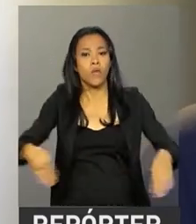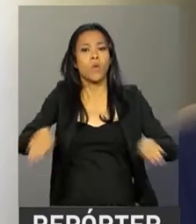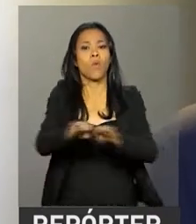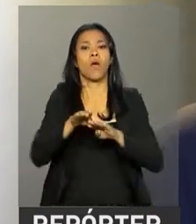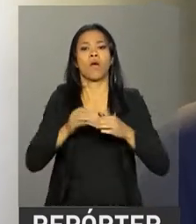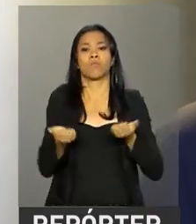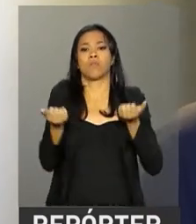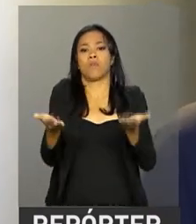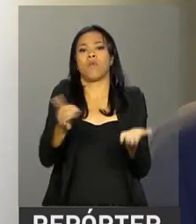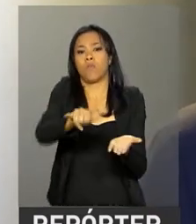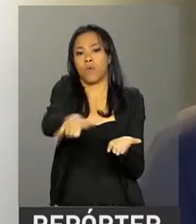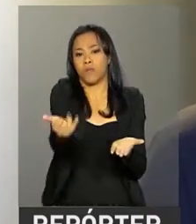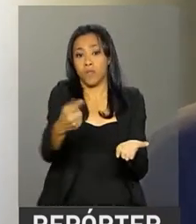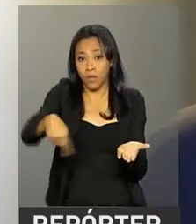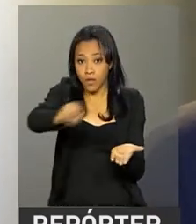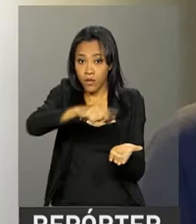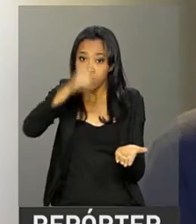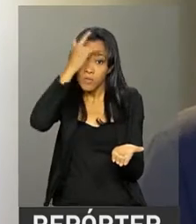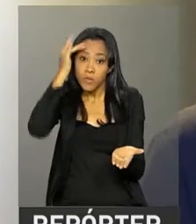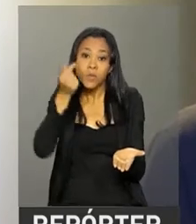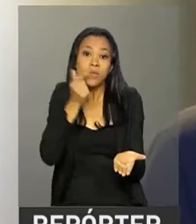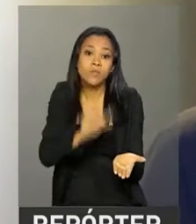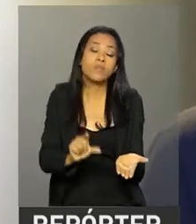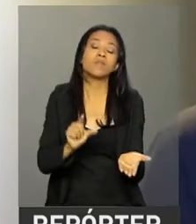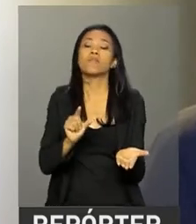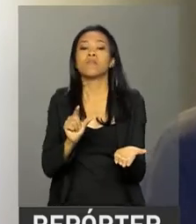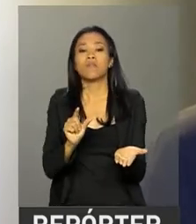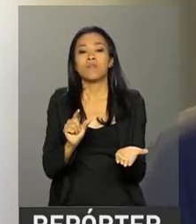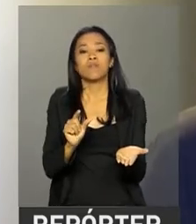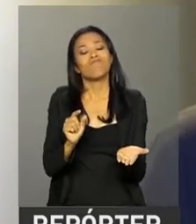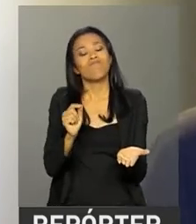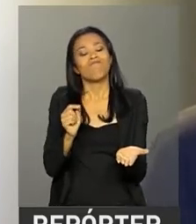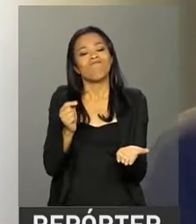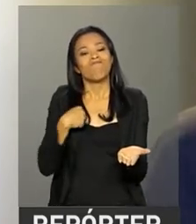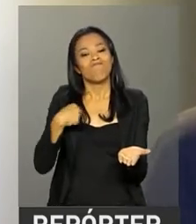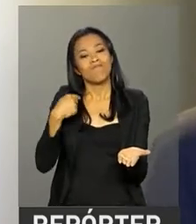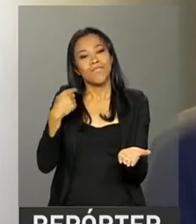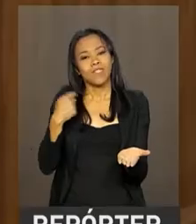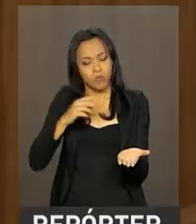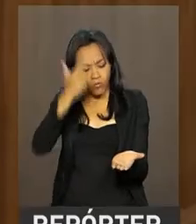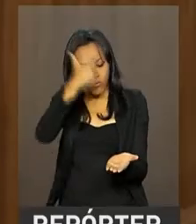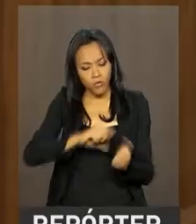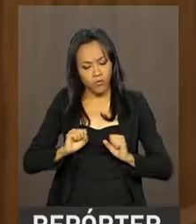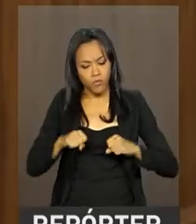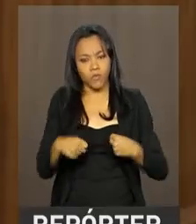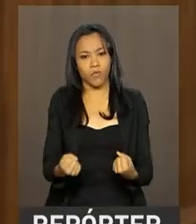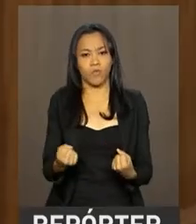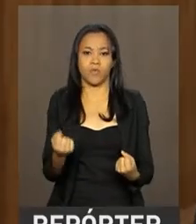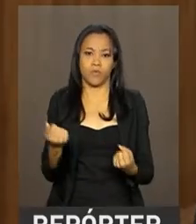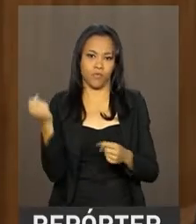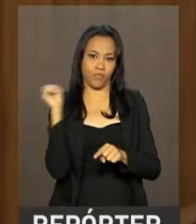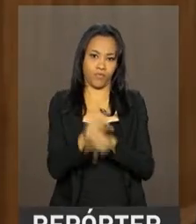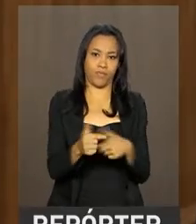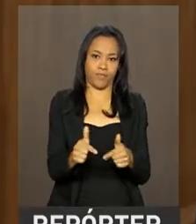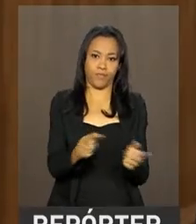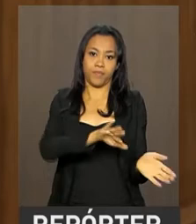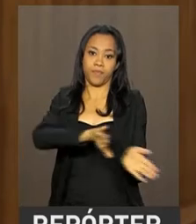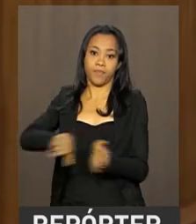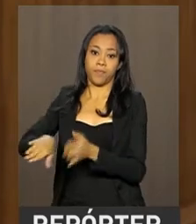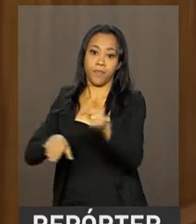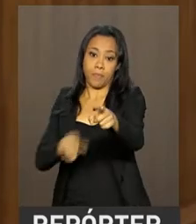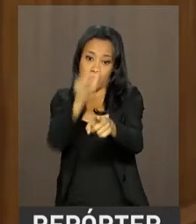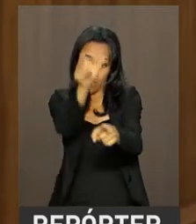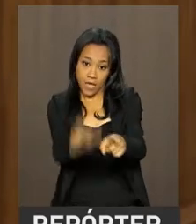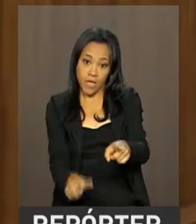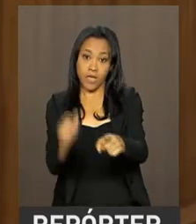oportunidades, para que as pessoas possam vencer e realizar com seu próprio esforço. Já o ministro dos transportes anunciou a